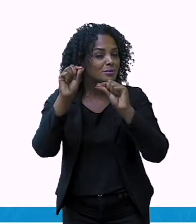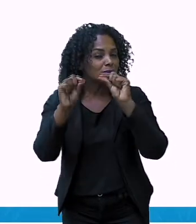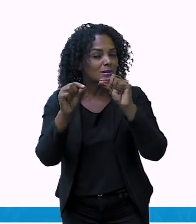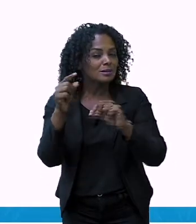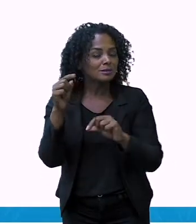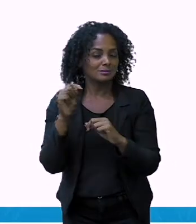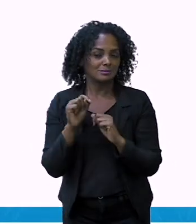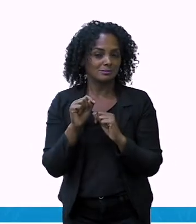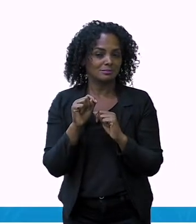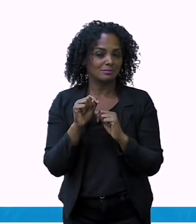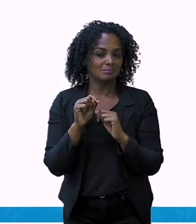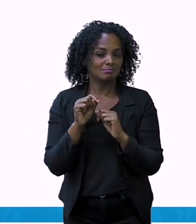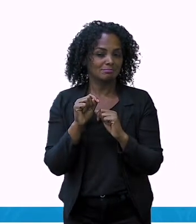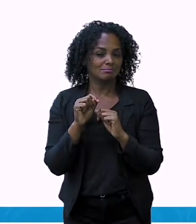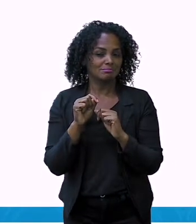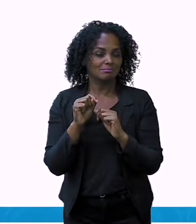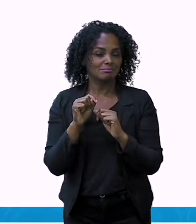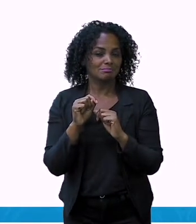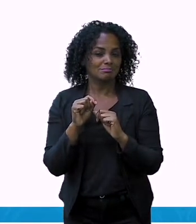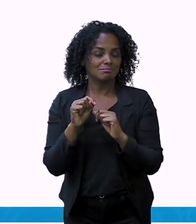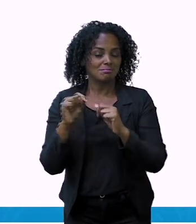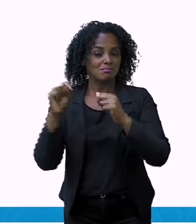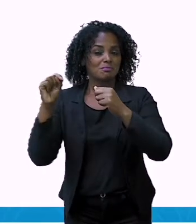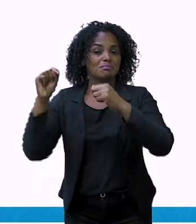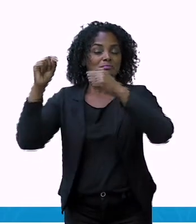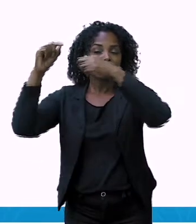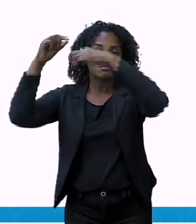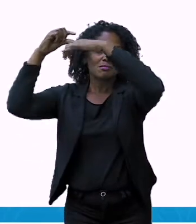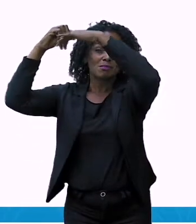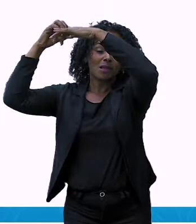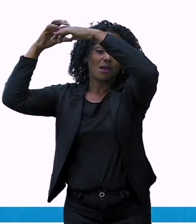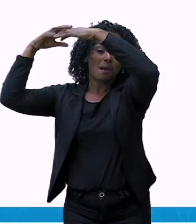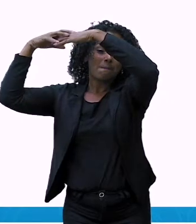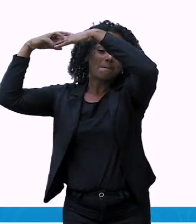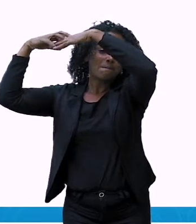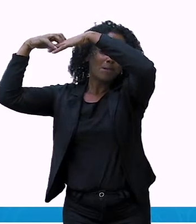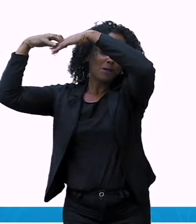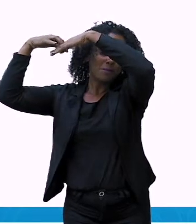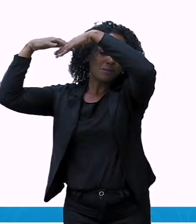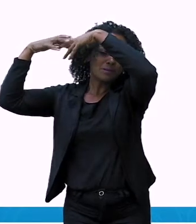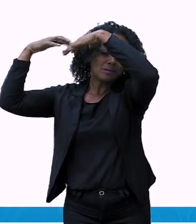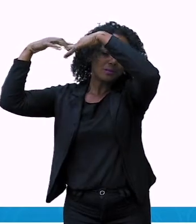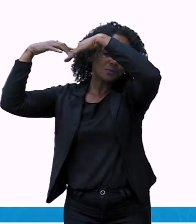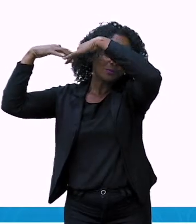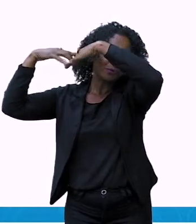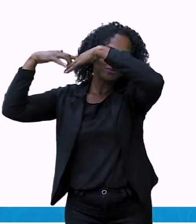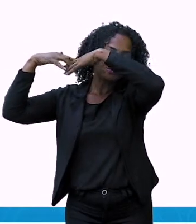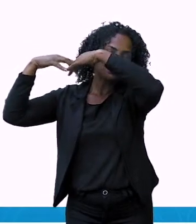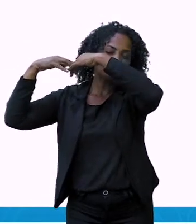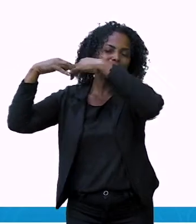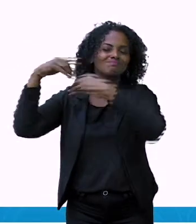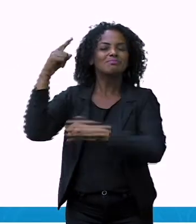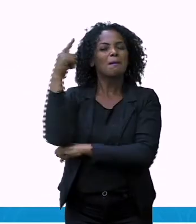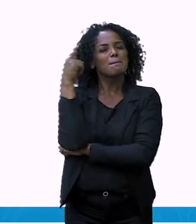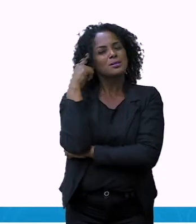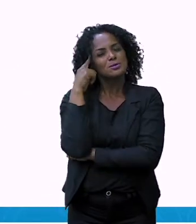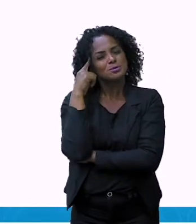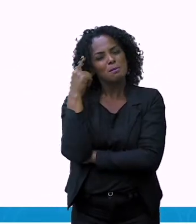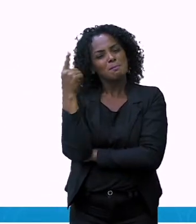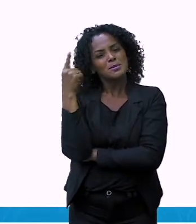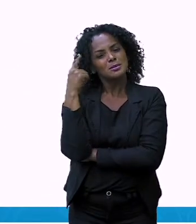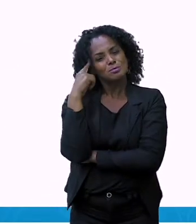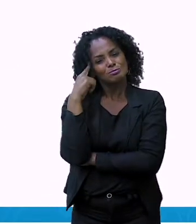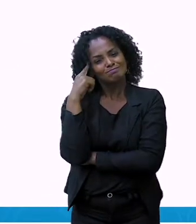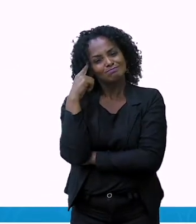pensador. Ele pensou, pensou e teve uma ideia.